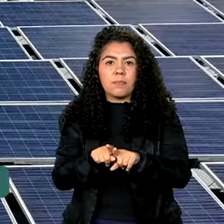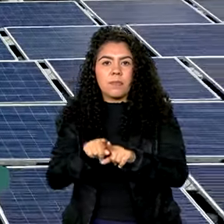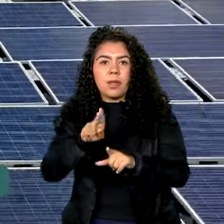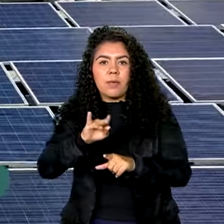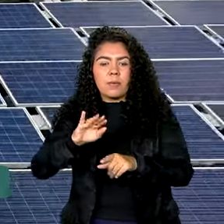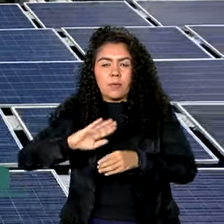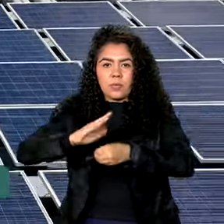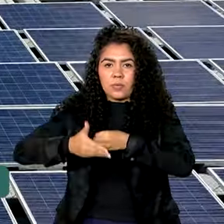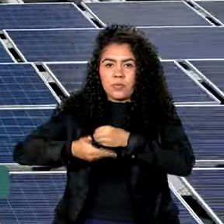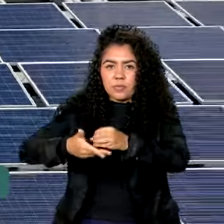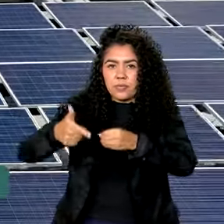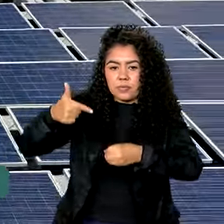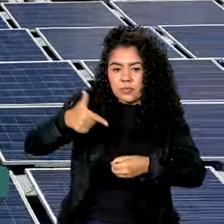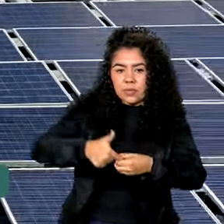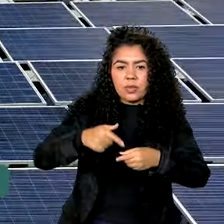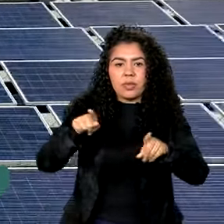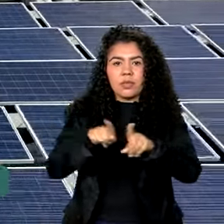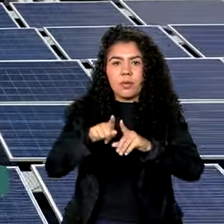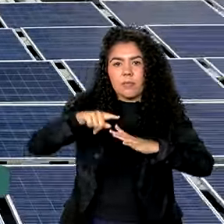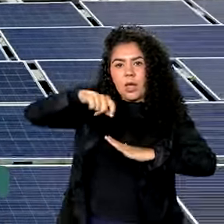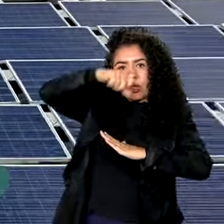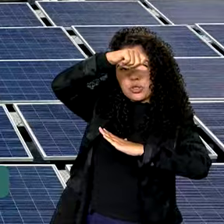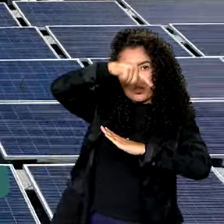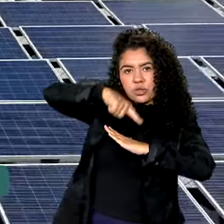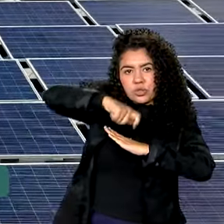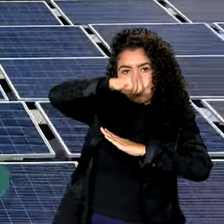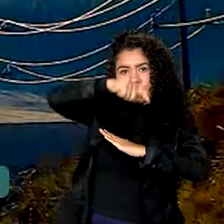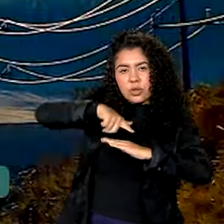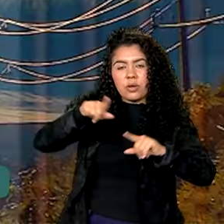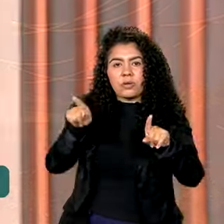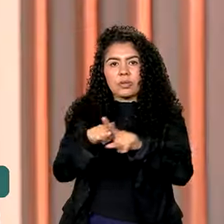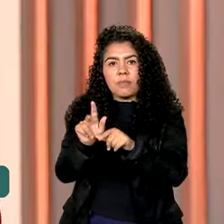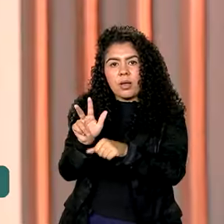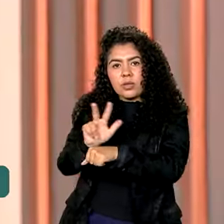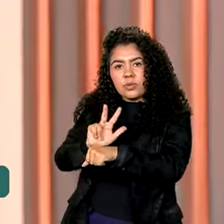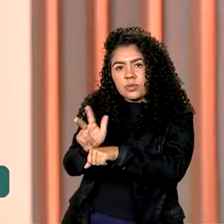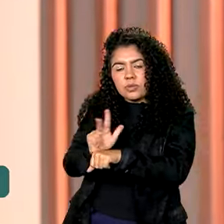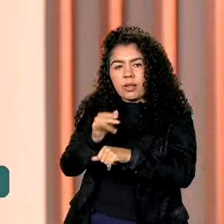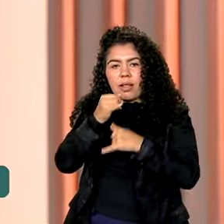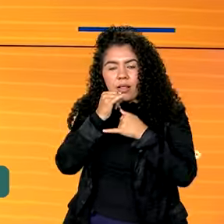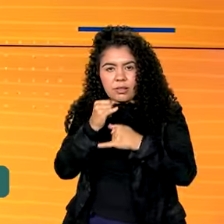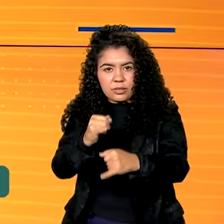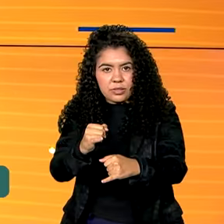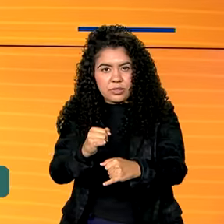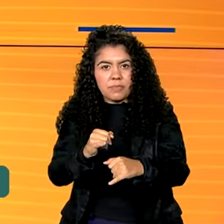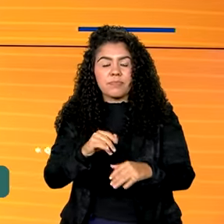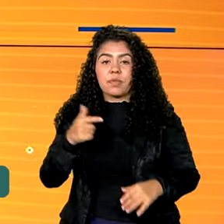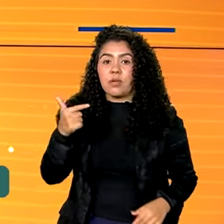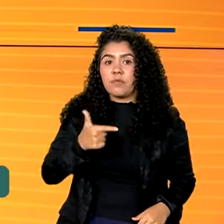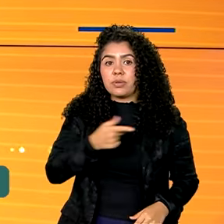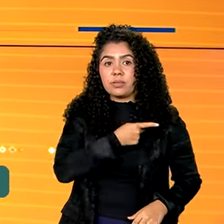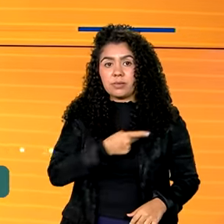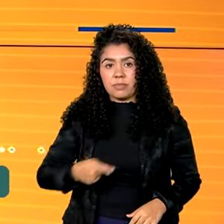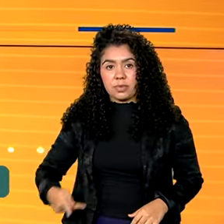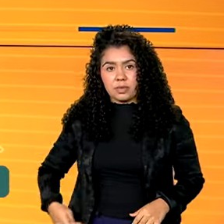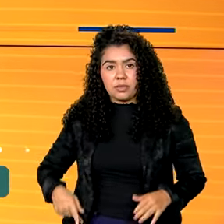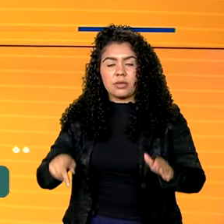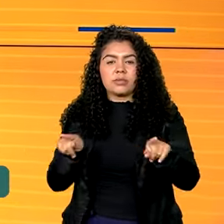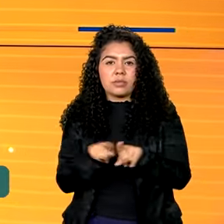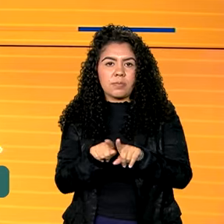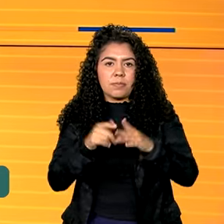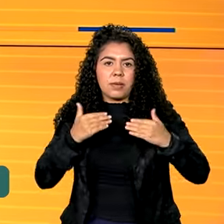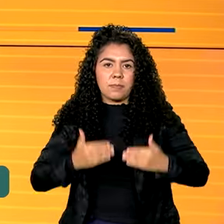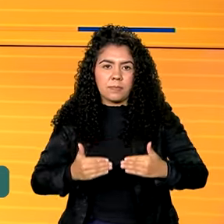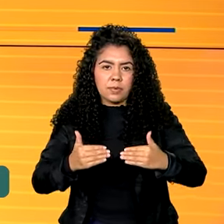além do aumento da energia solar e também da eólica. E o vice-presidente e ministro da Indústria,